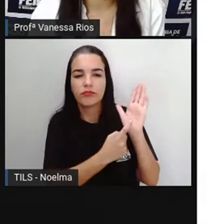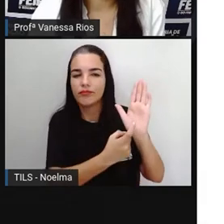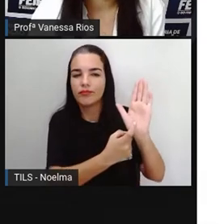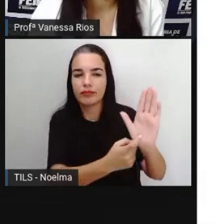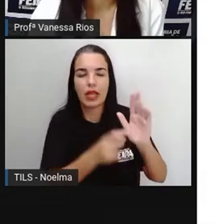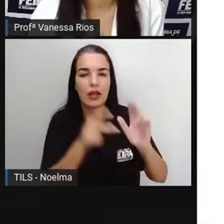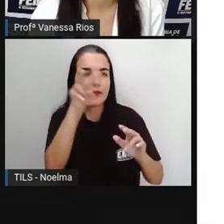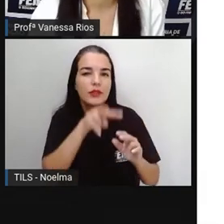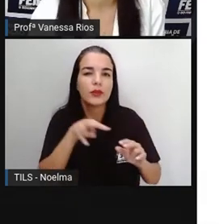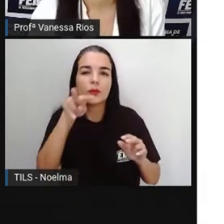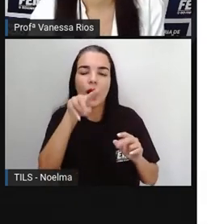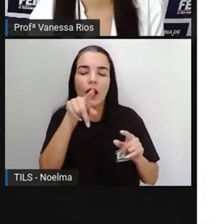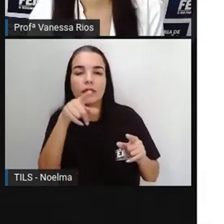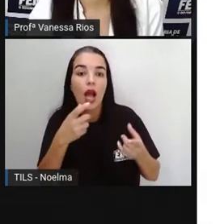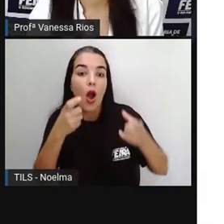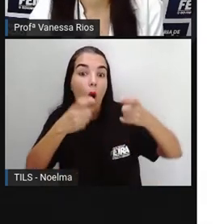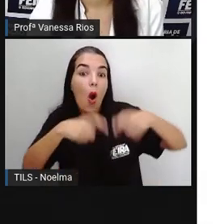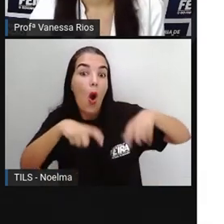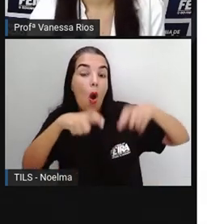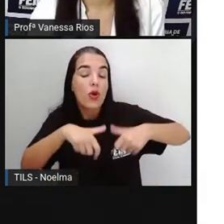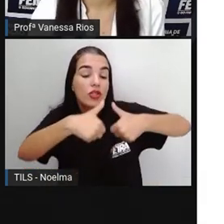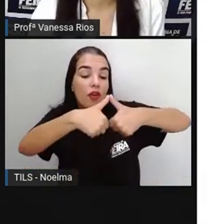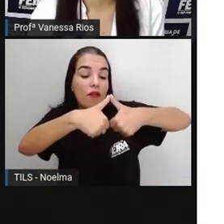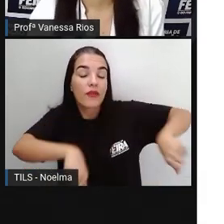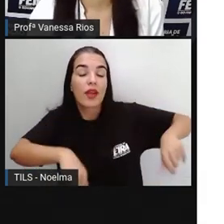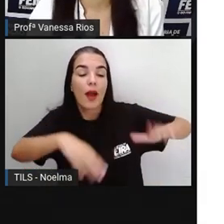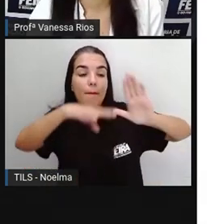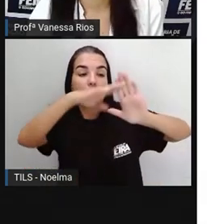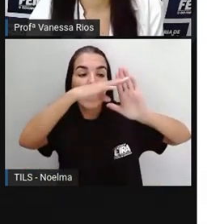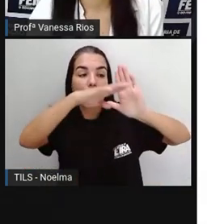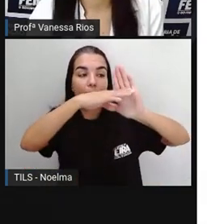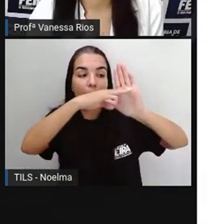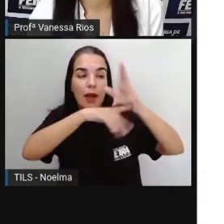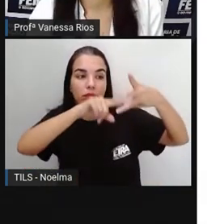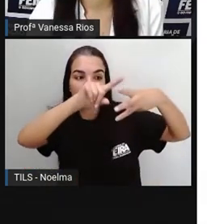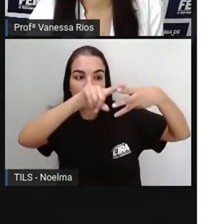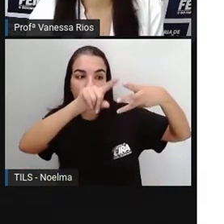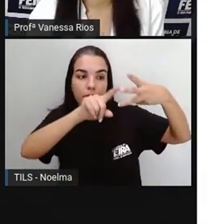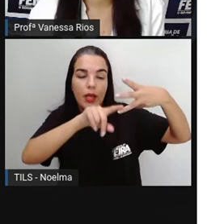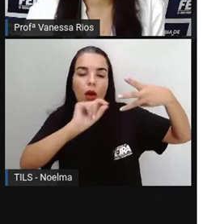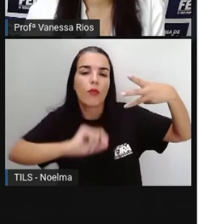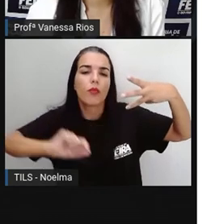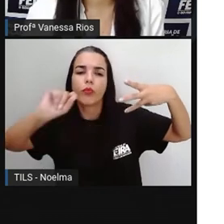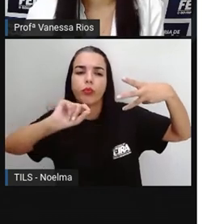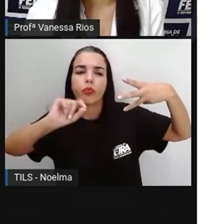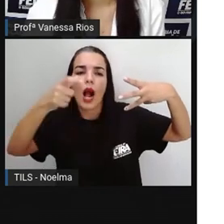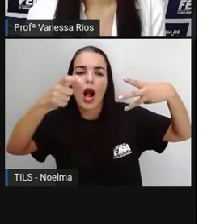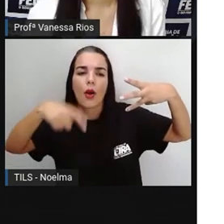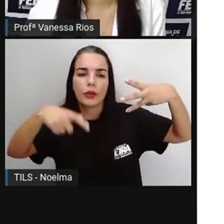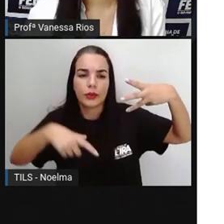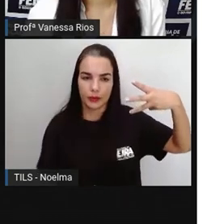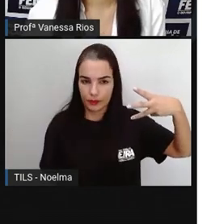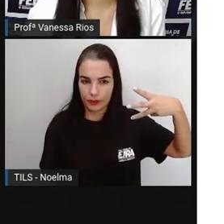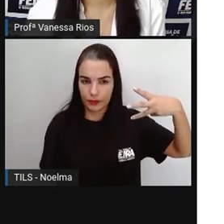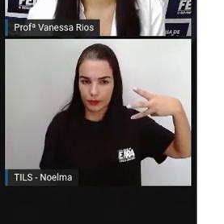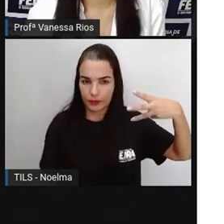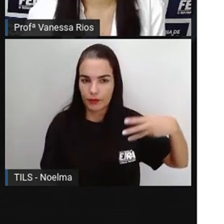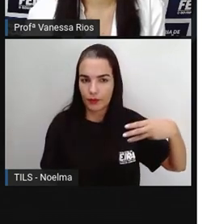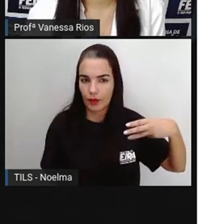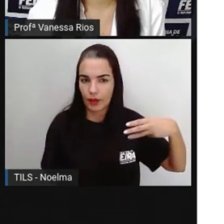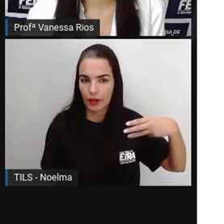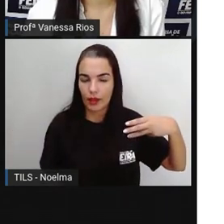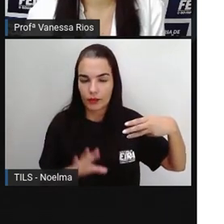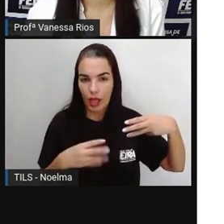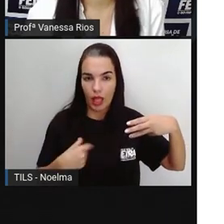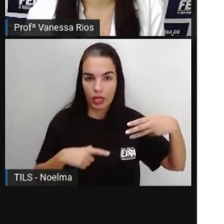visual, onde essas partes que formam a estrutura do texto, elas podem aparecer. Então a gente percebe